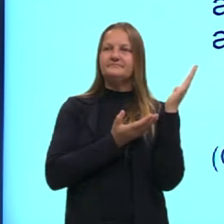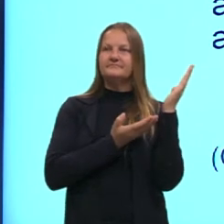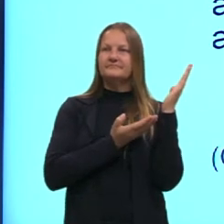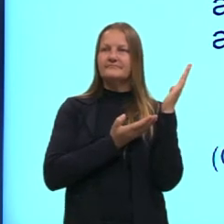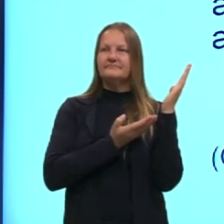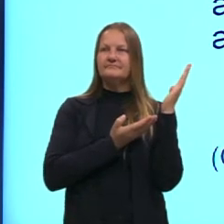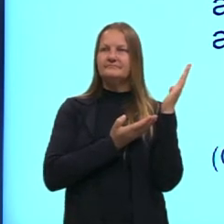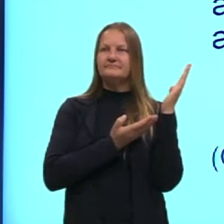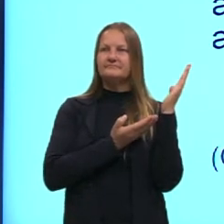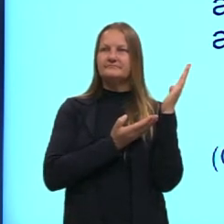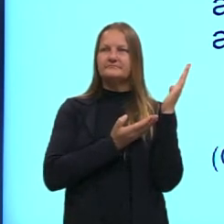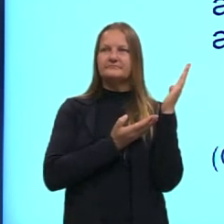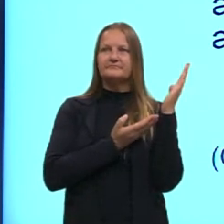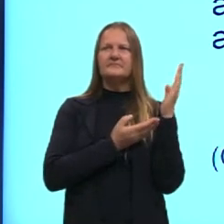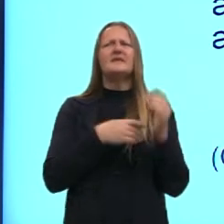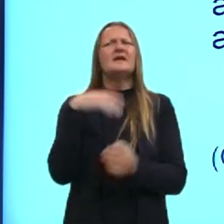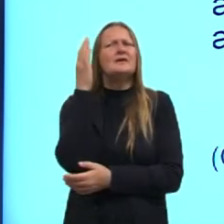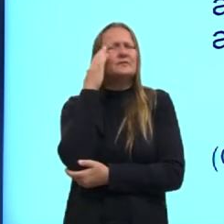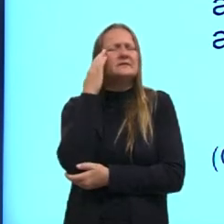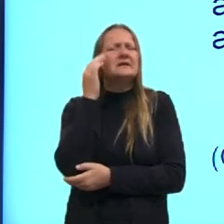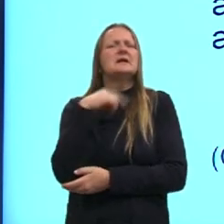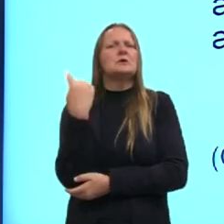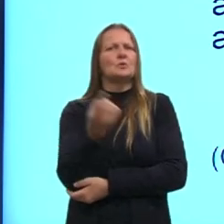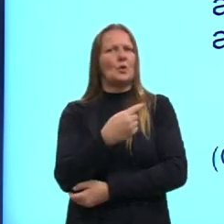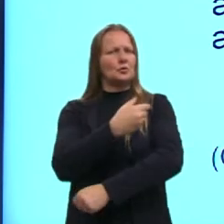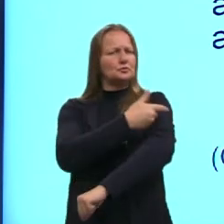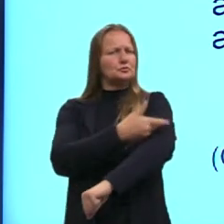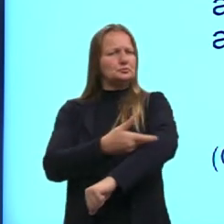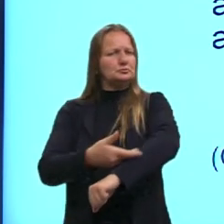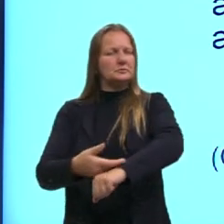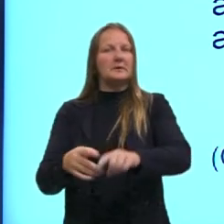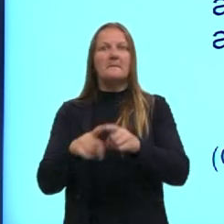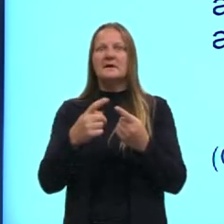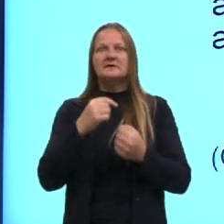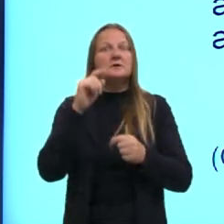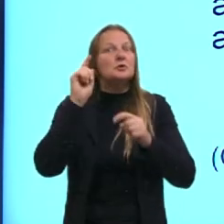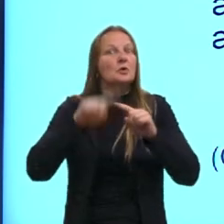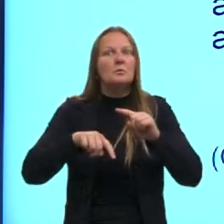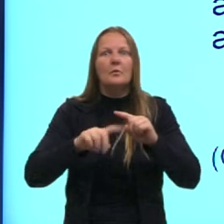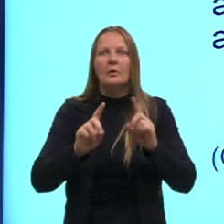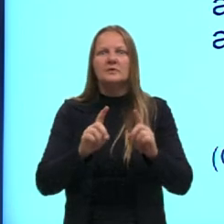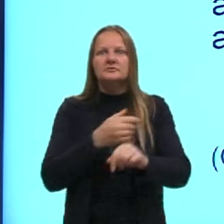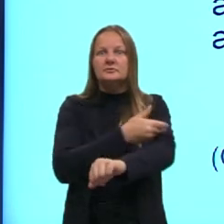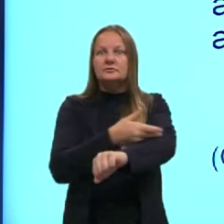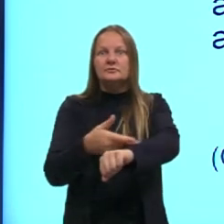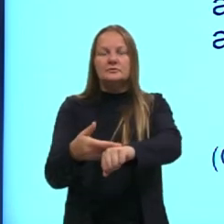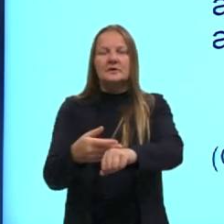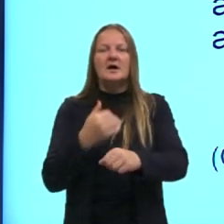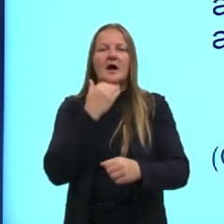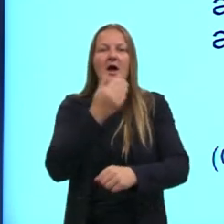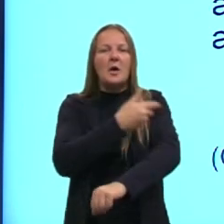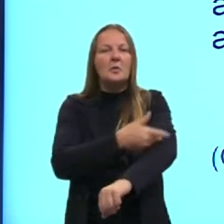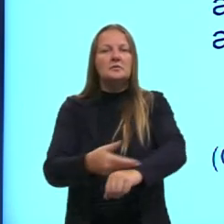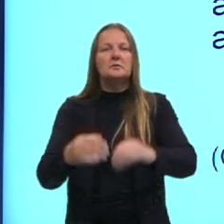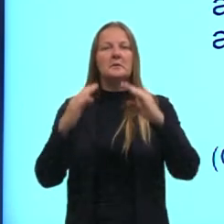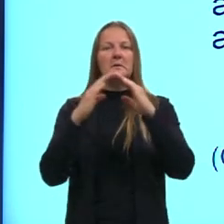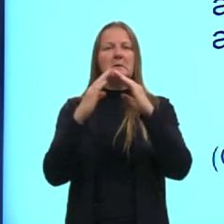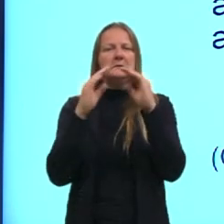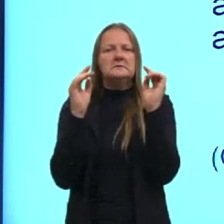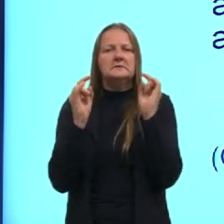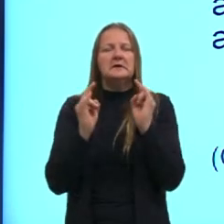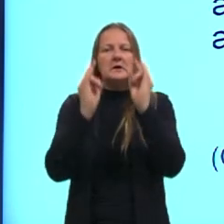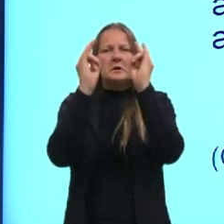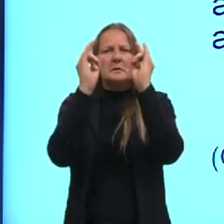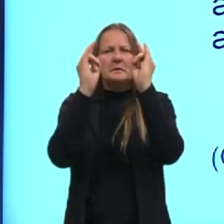o seguinte, eu sei que a gente se acostuma, mas não devia. A gente se acostuma a morar em apartamentos de